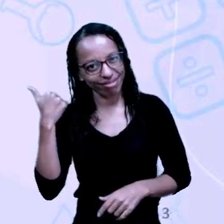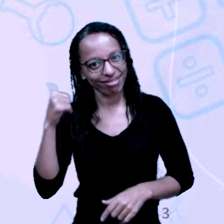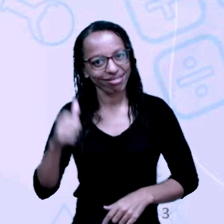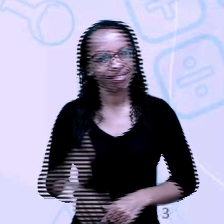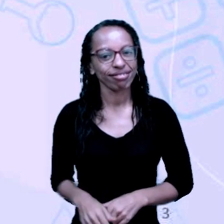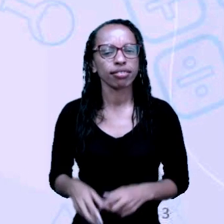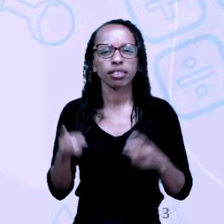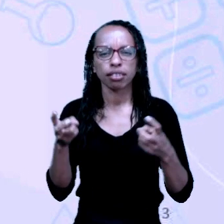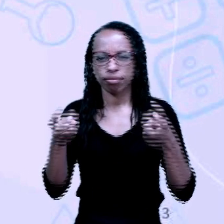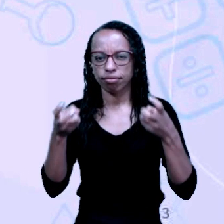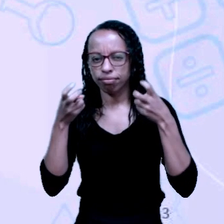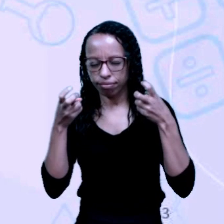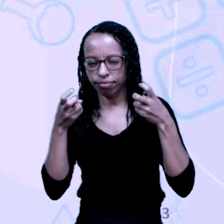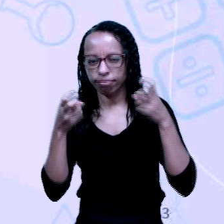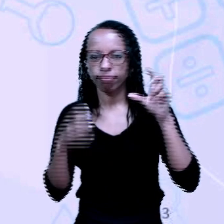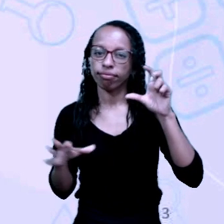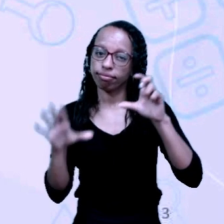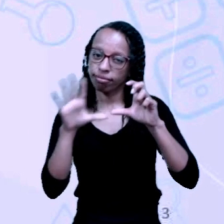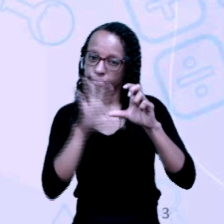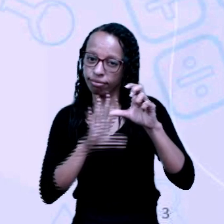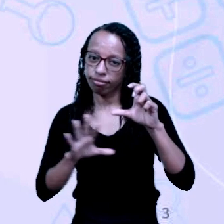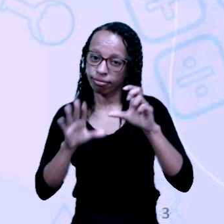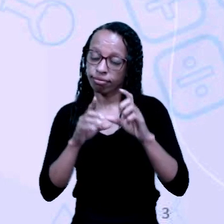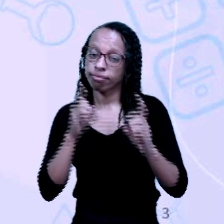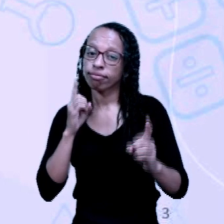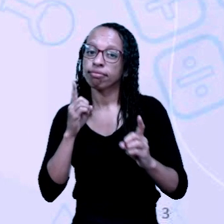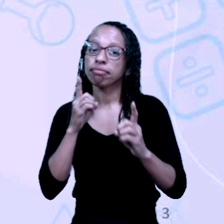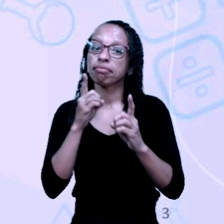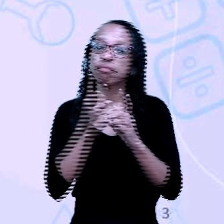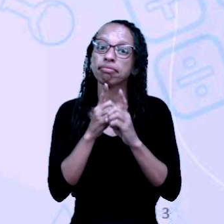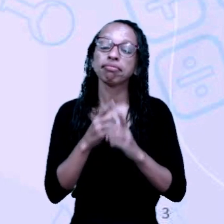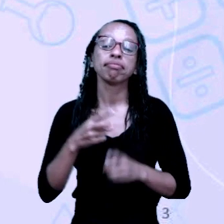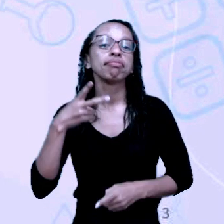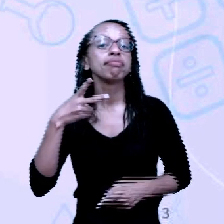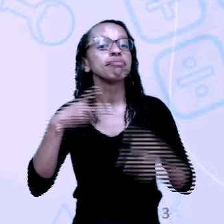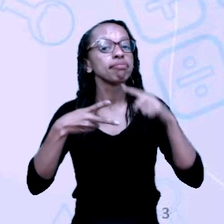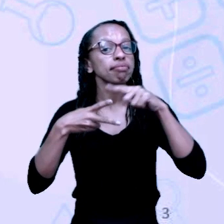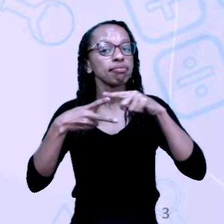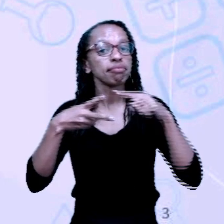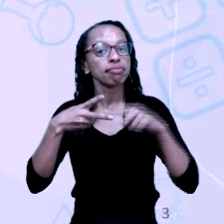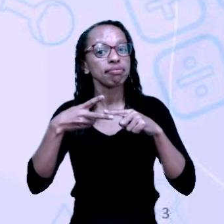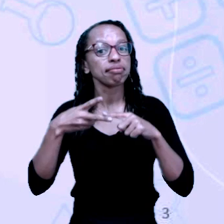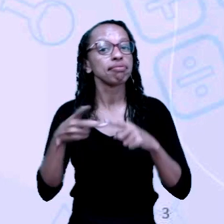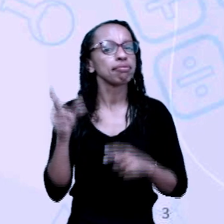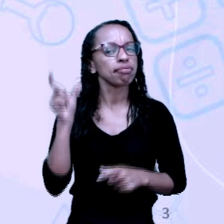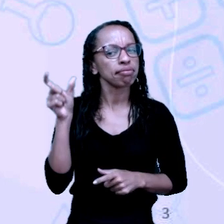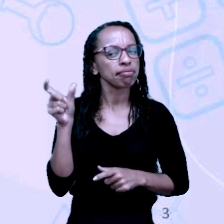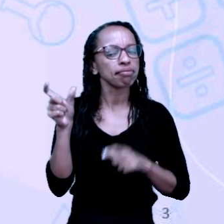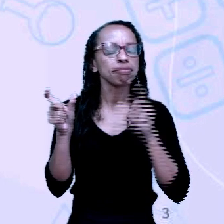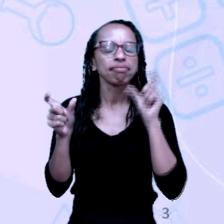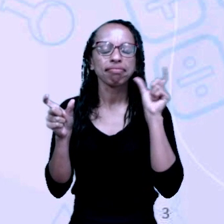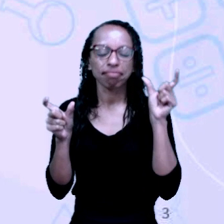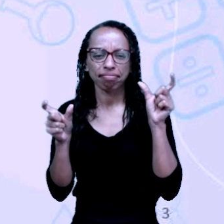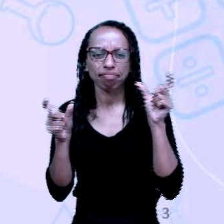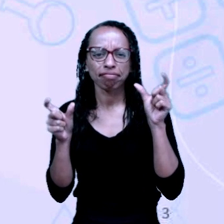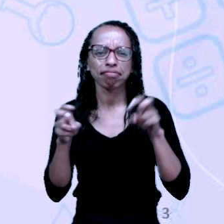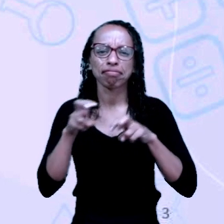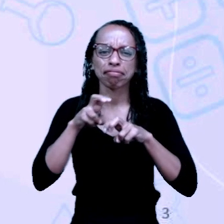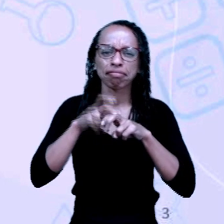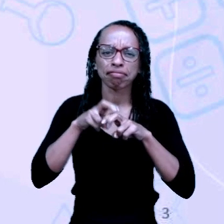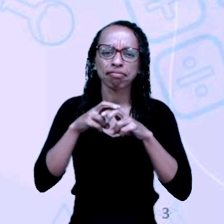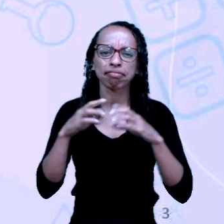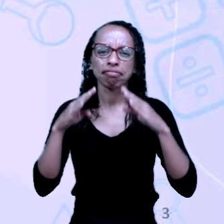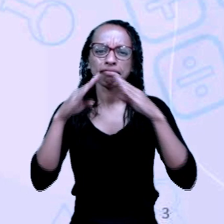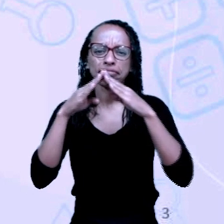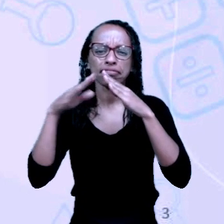Observe que nessa charge nós encontramos dois personagens principais. Eles estão sentados em cima de